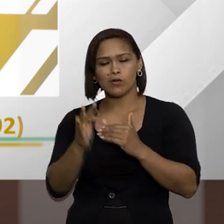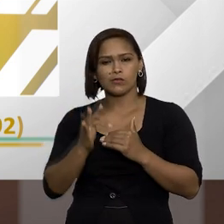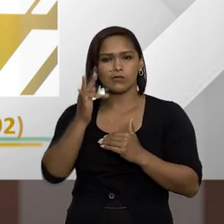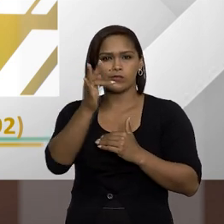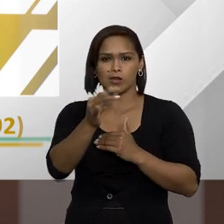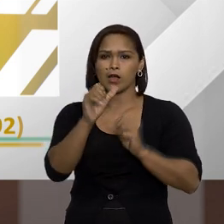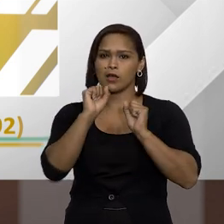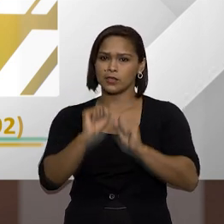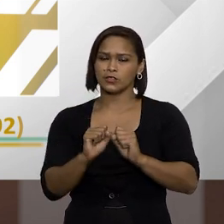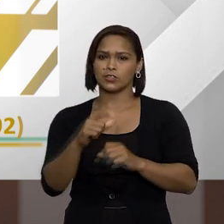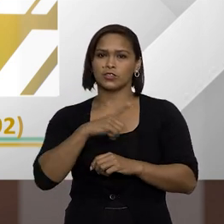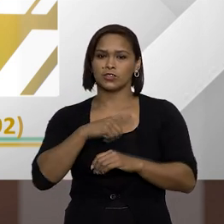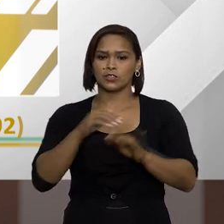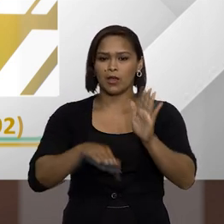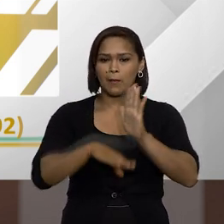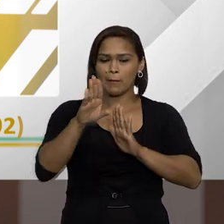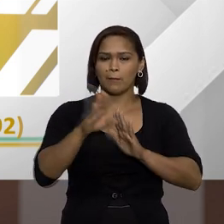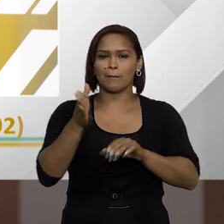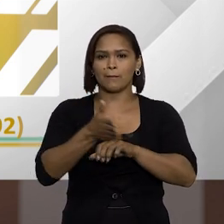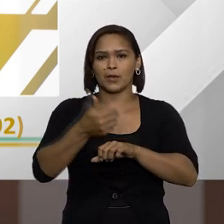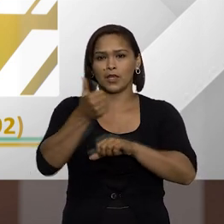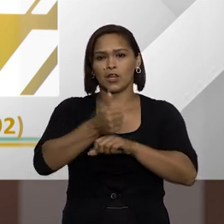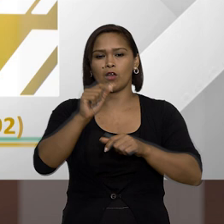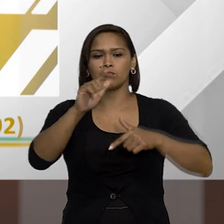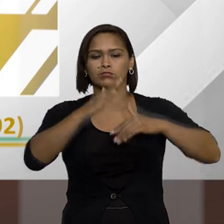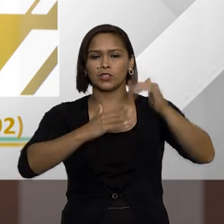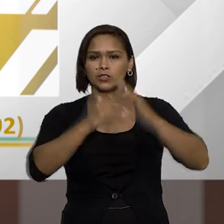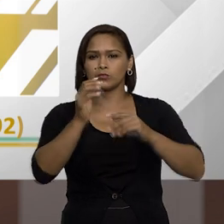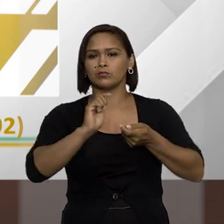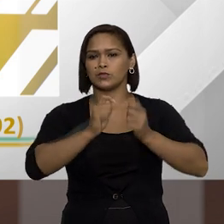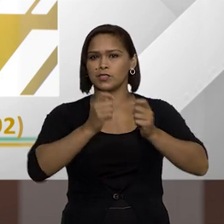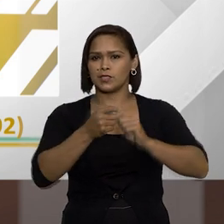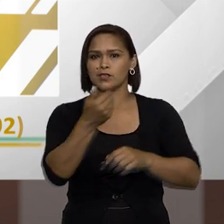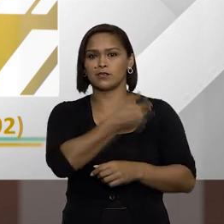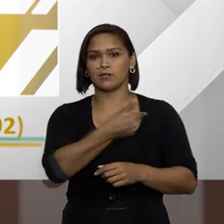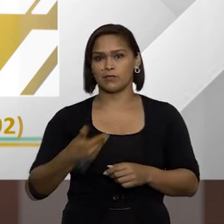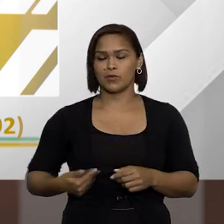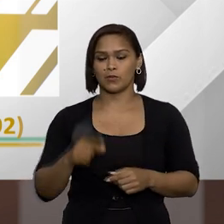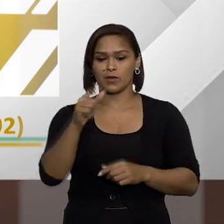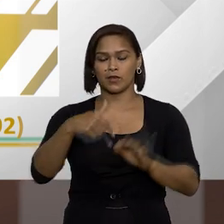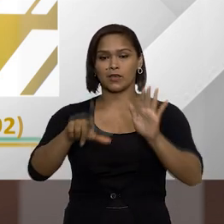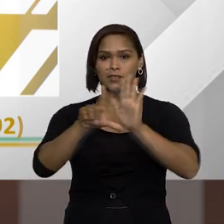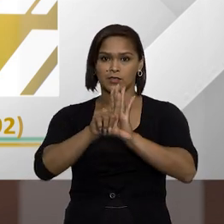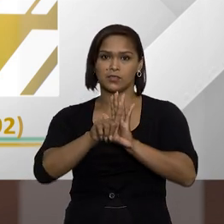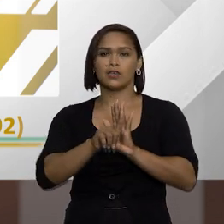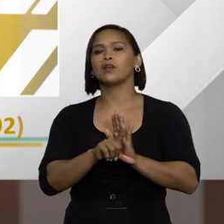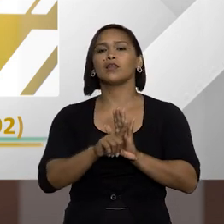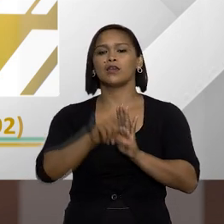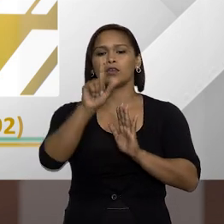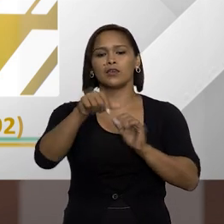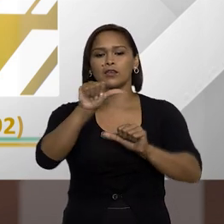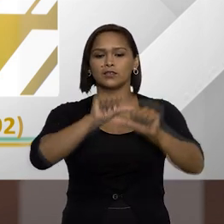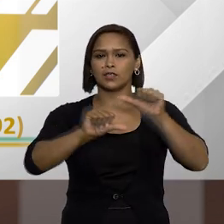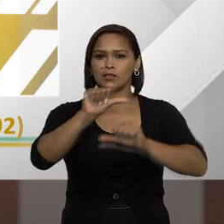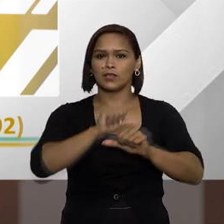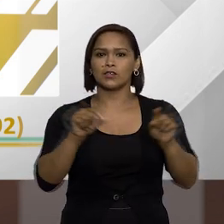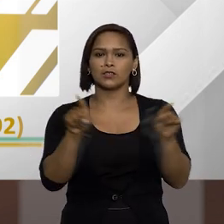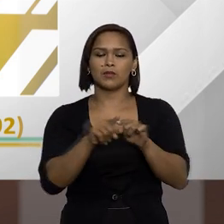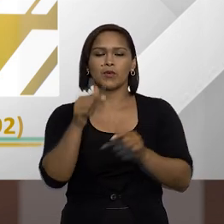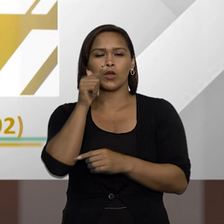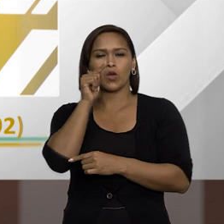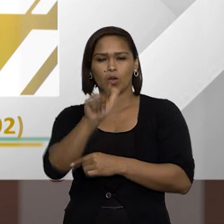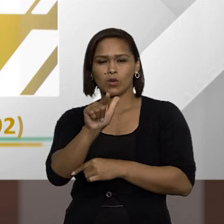a gente tenha um aprimoramento no funcionamento da administração pública que essa lei e que essas alterações